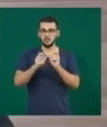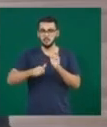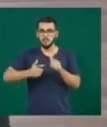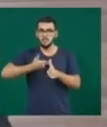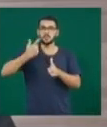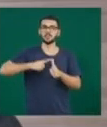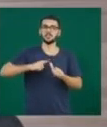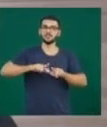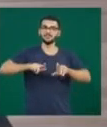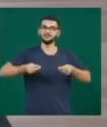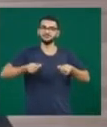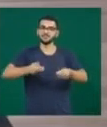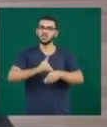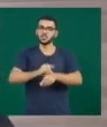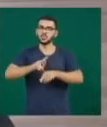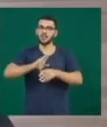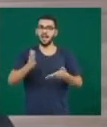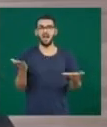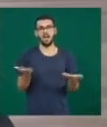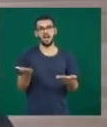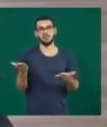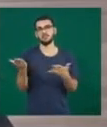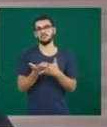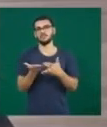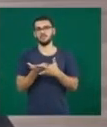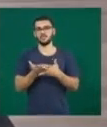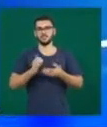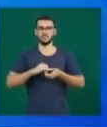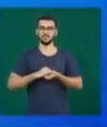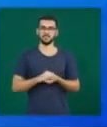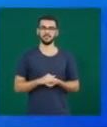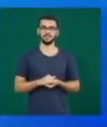Tem muito mais. O TV Notícias faz um rápido intervalo e volta já.